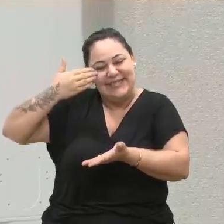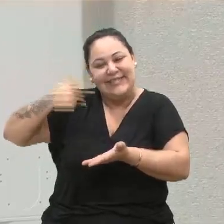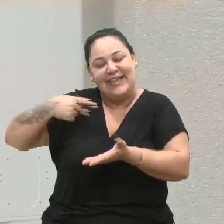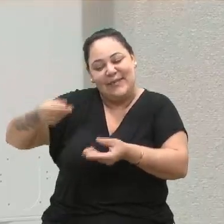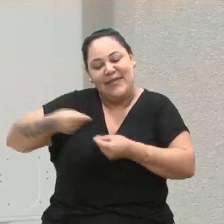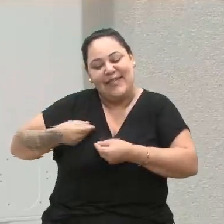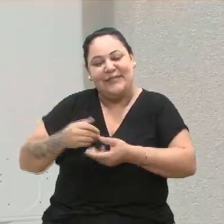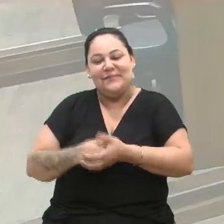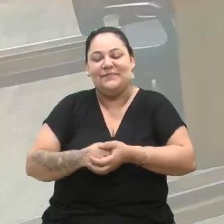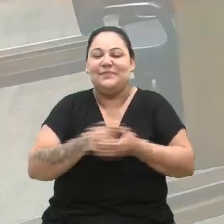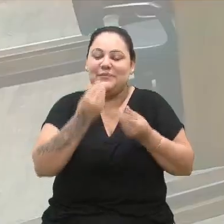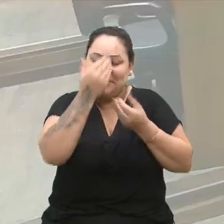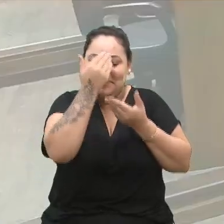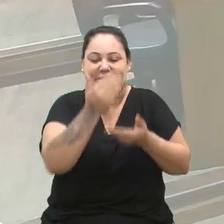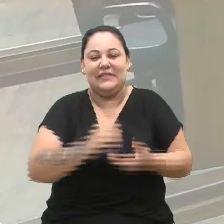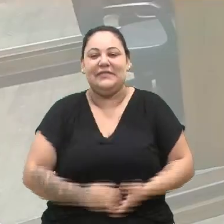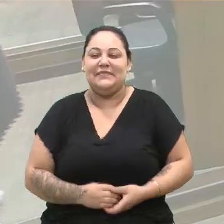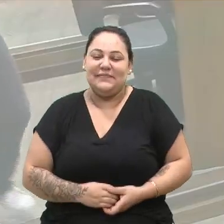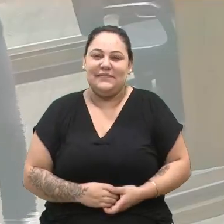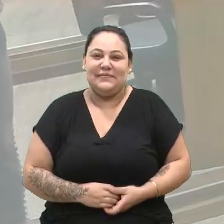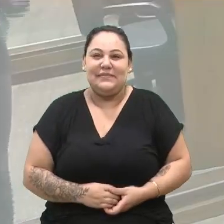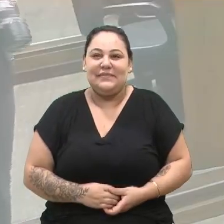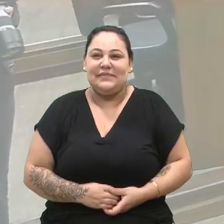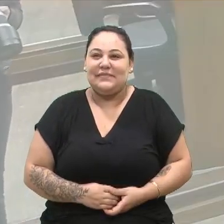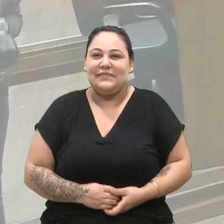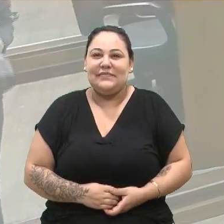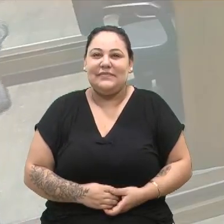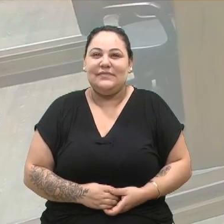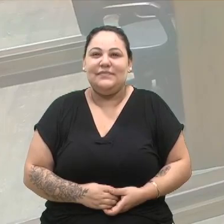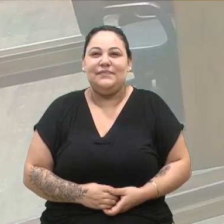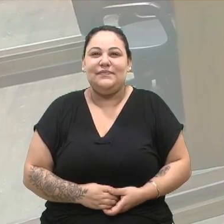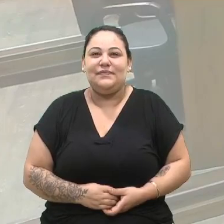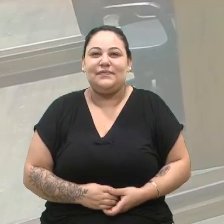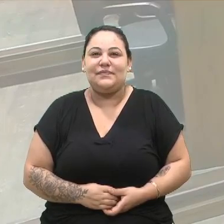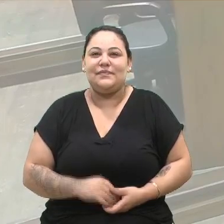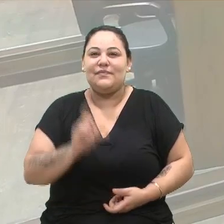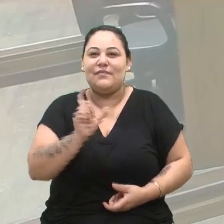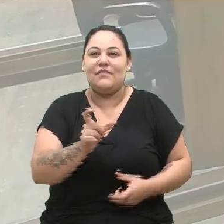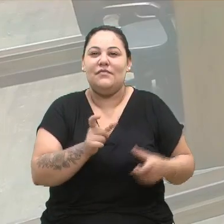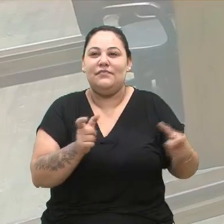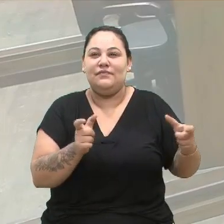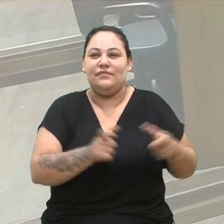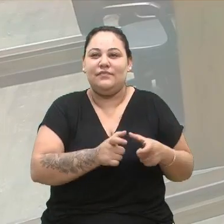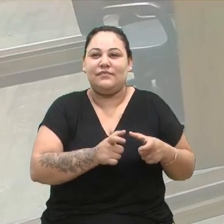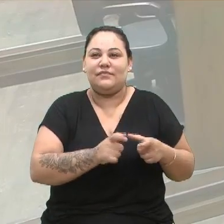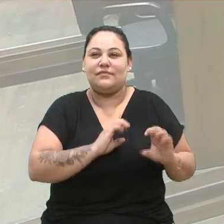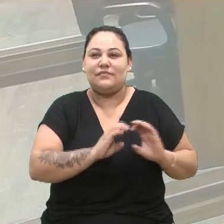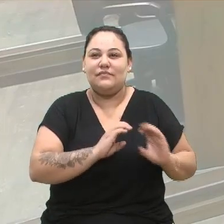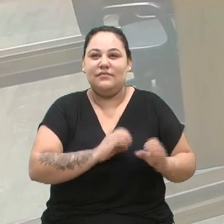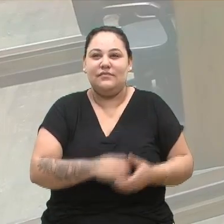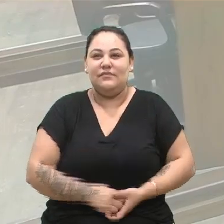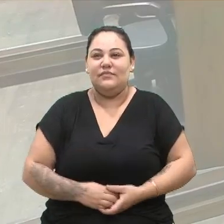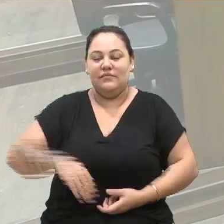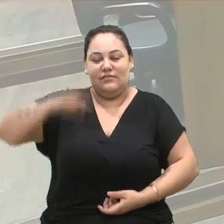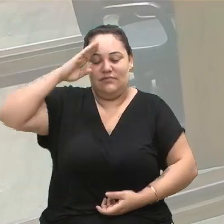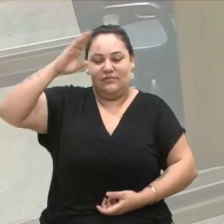Muito obrigado. Com a palavra, no espaço das pequenas comunicações, vereador, tenente Cristiano Becker.